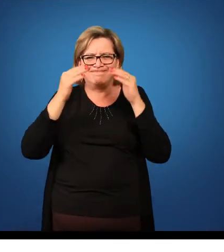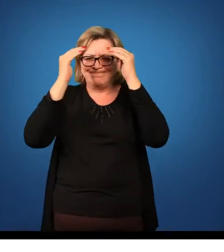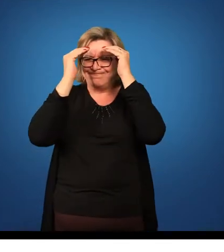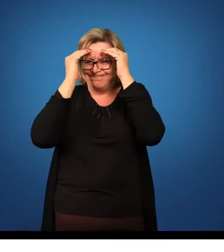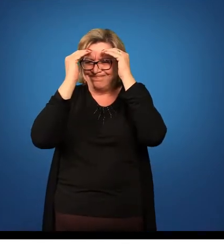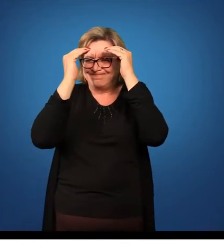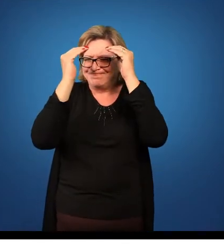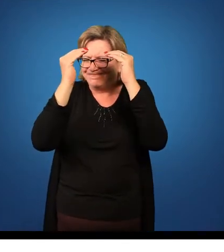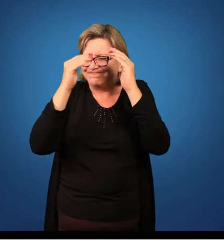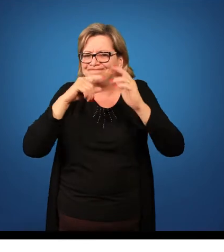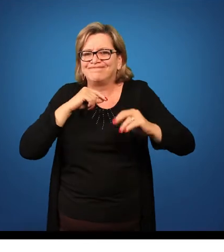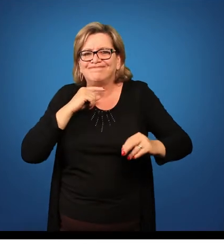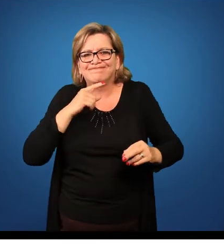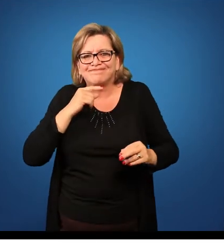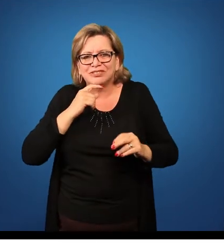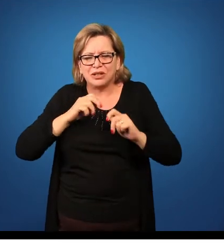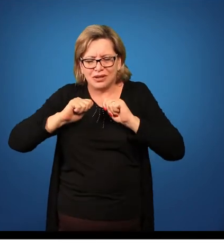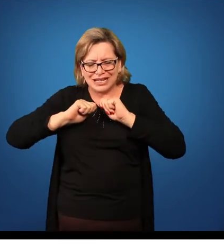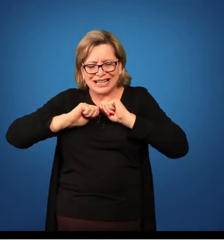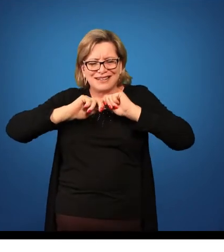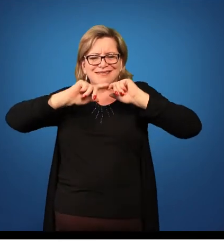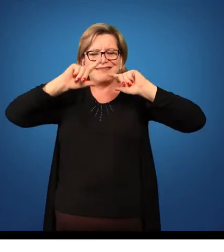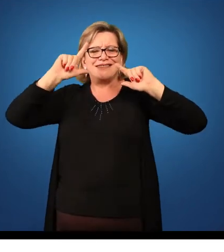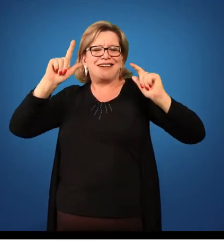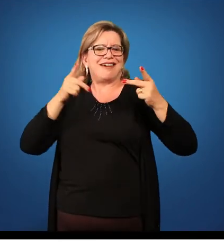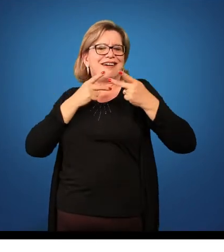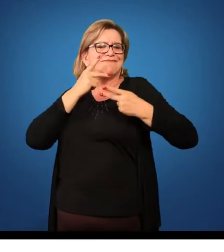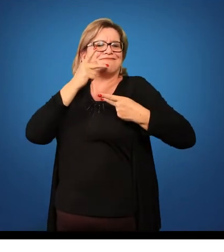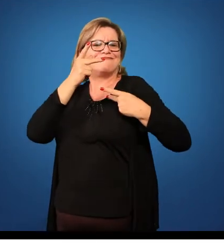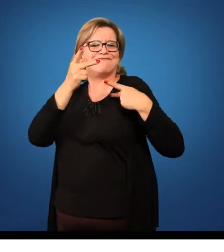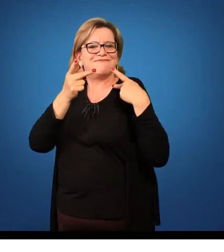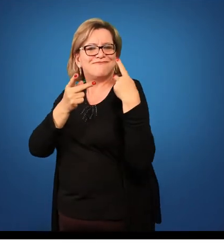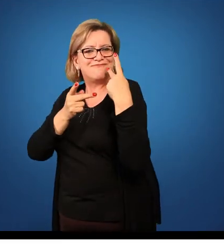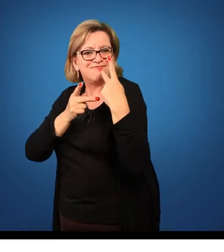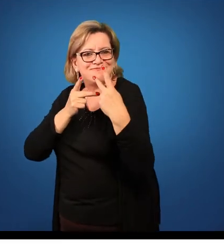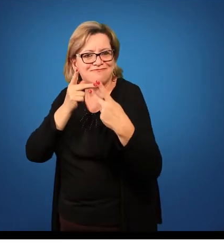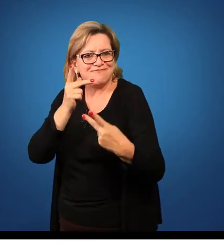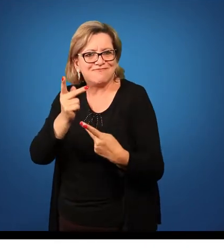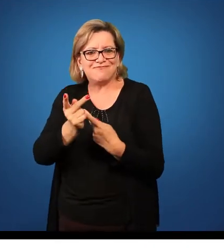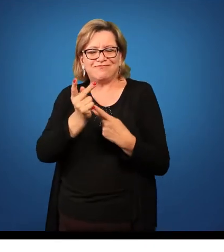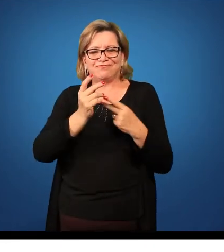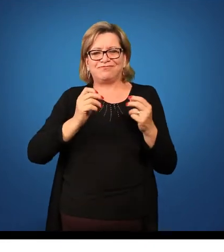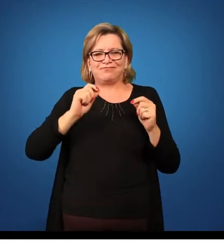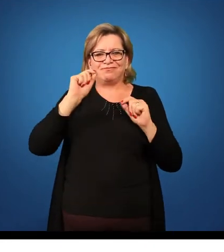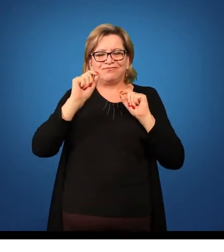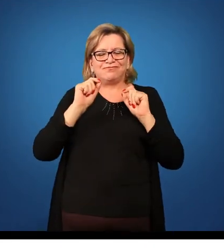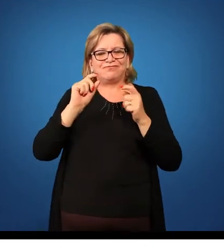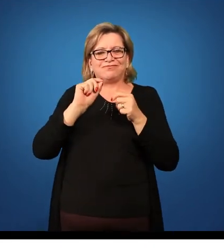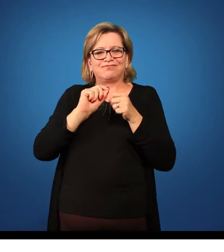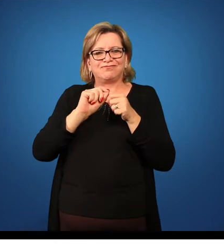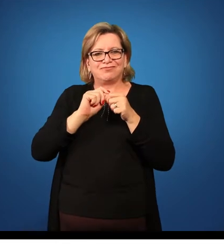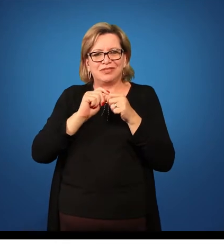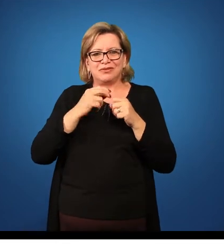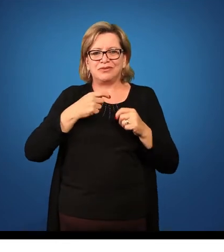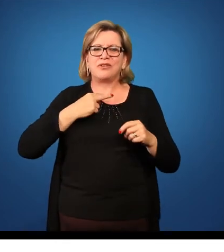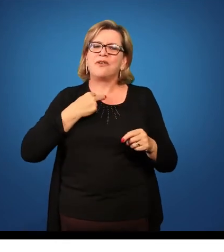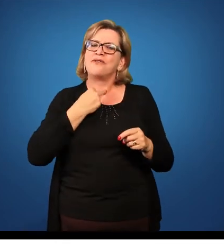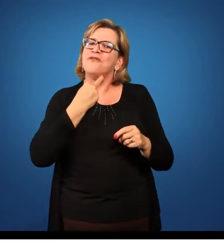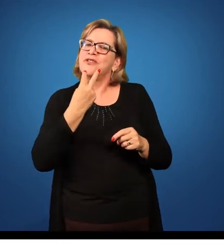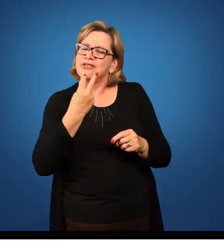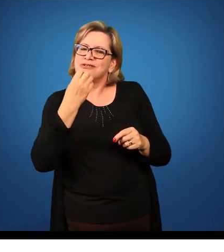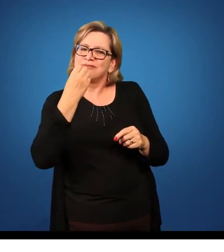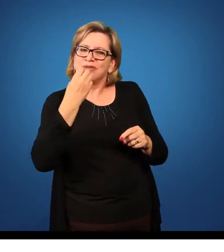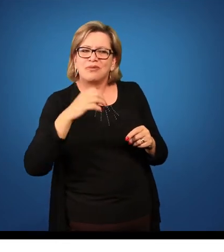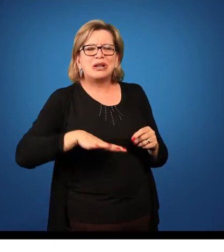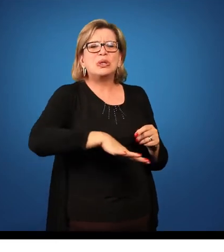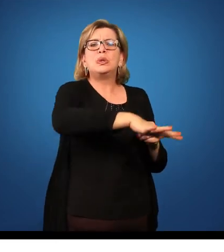falar claramente, falar de forma efetiva, com bom tom de voz, para que todos